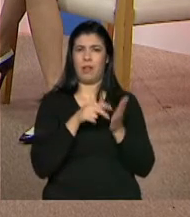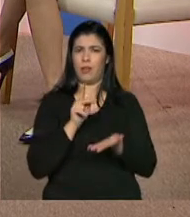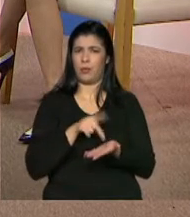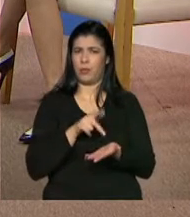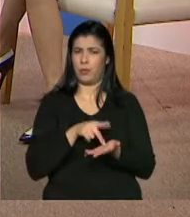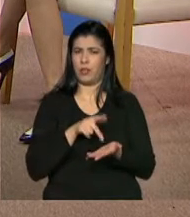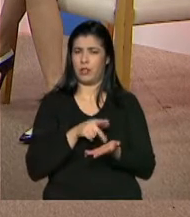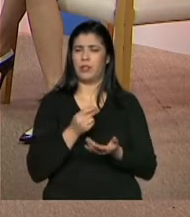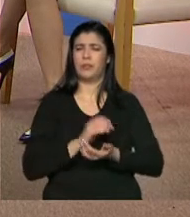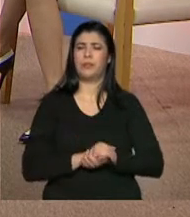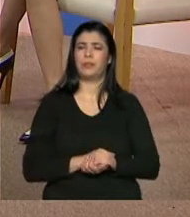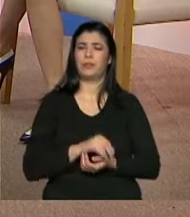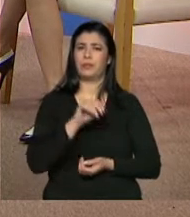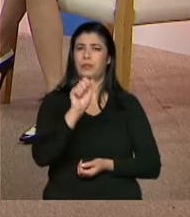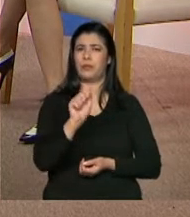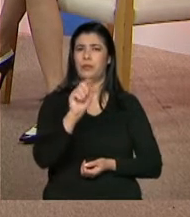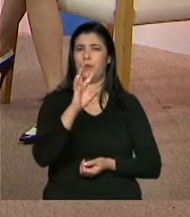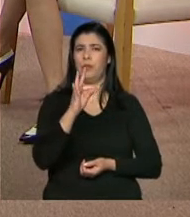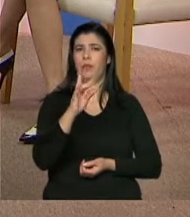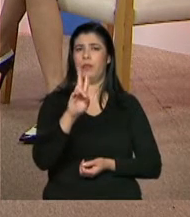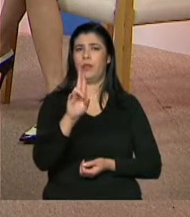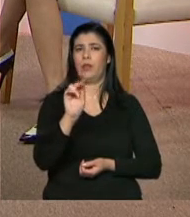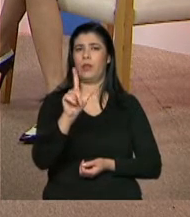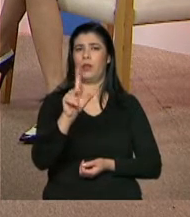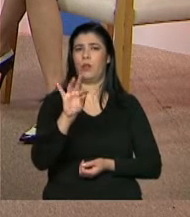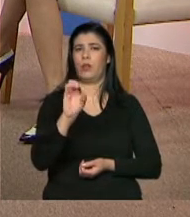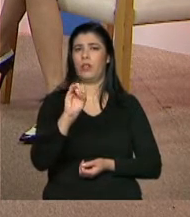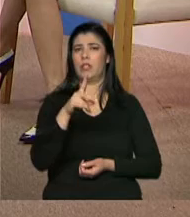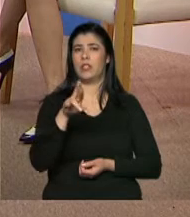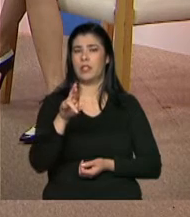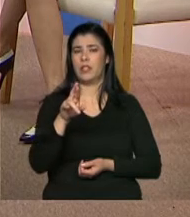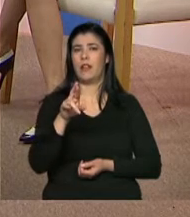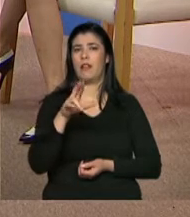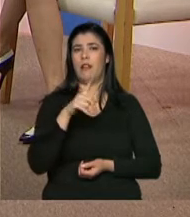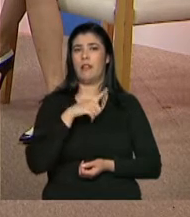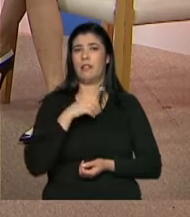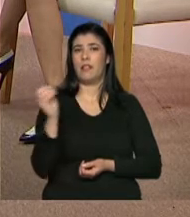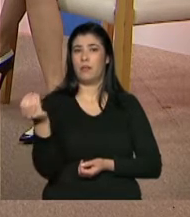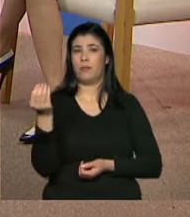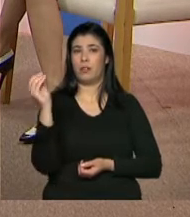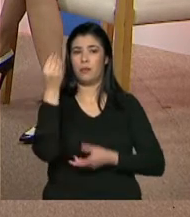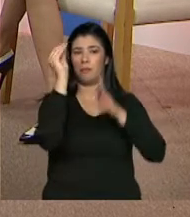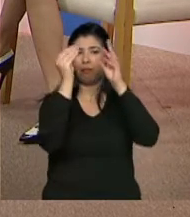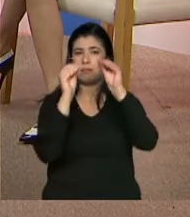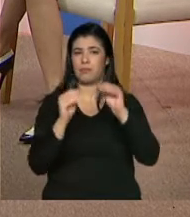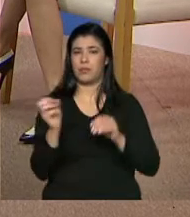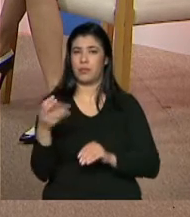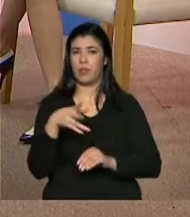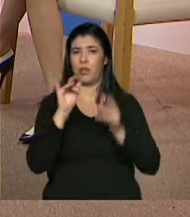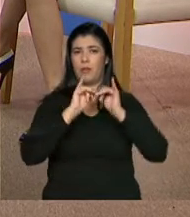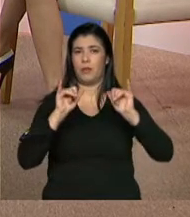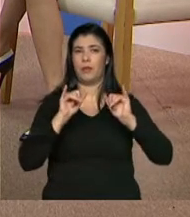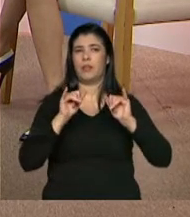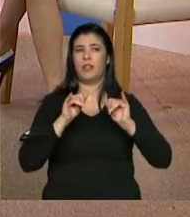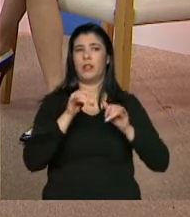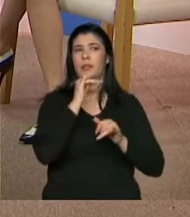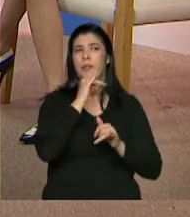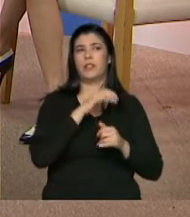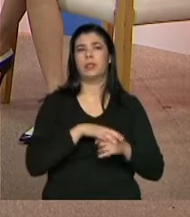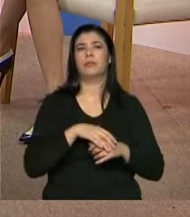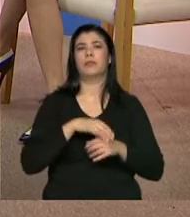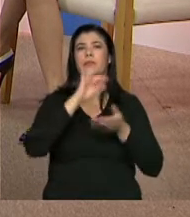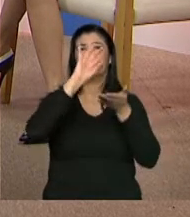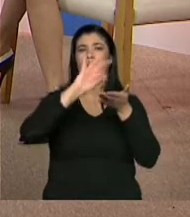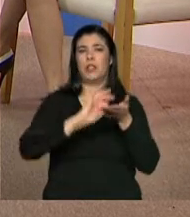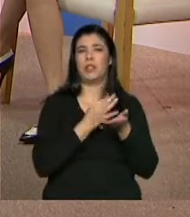num cadastro? Não é você fazer, é você manter atualizado. Porque você hoje faz, daqui a pouco está desatualizado, a família muda, a